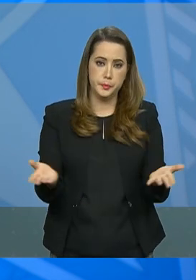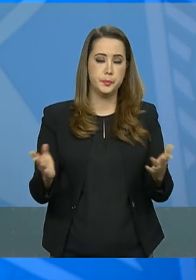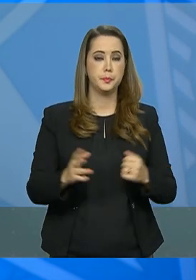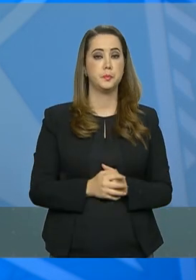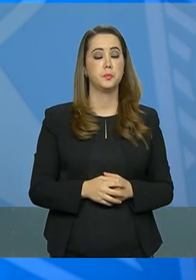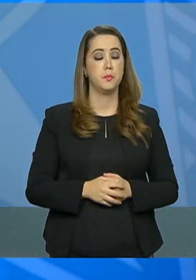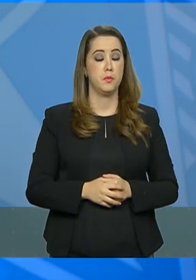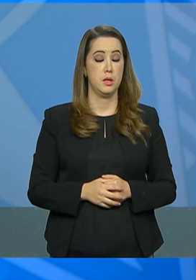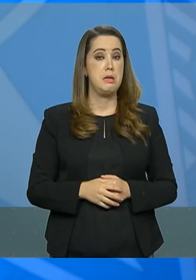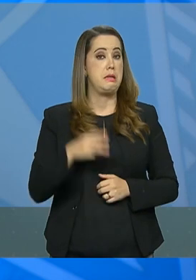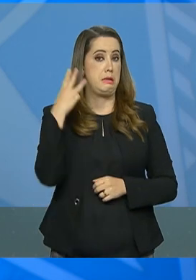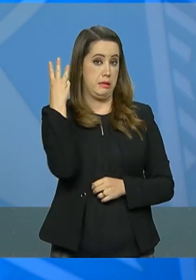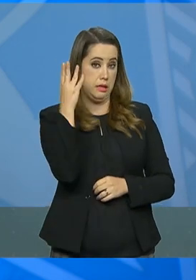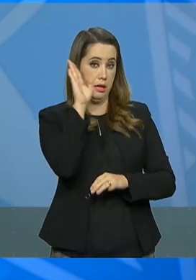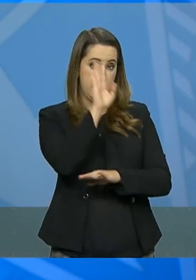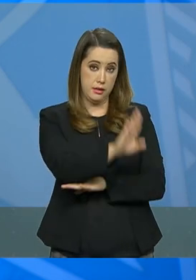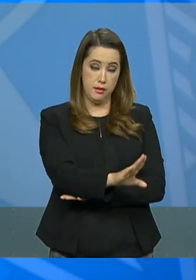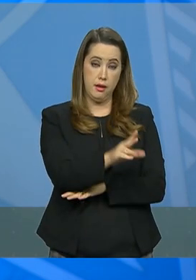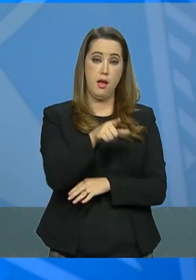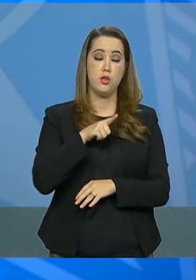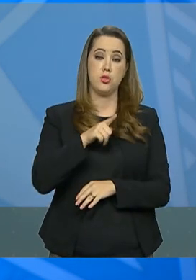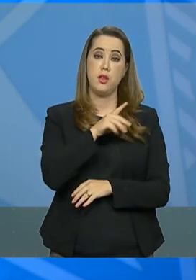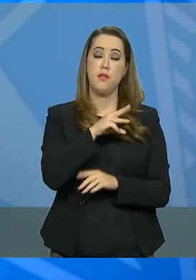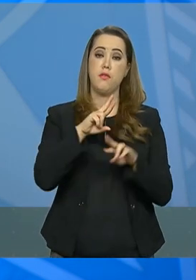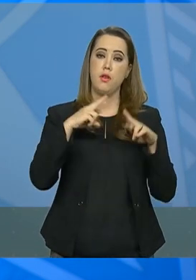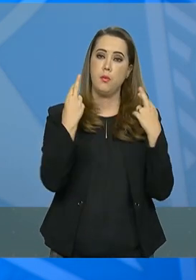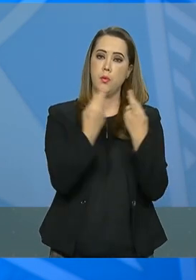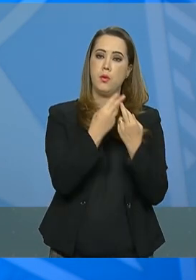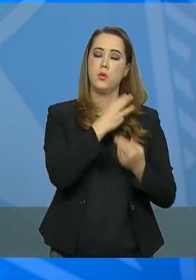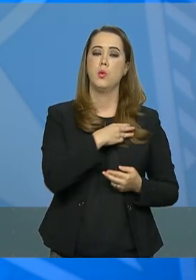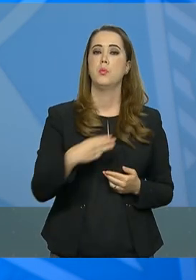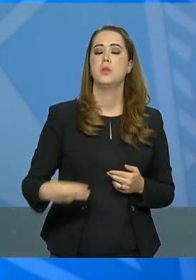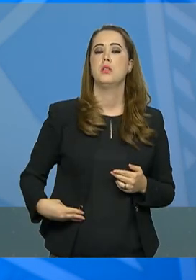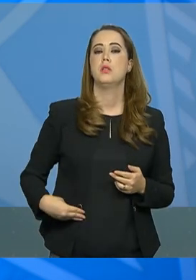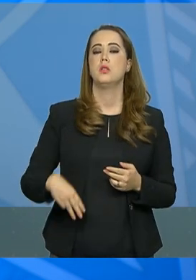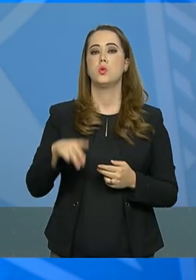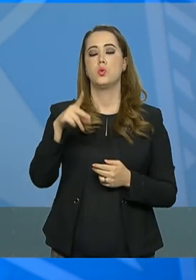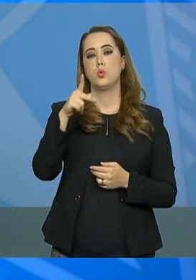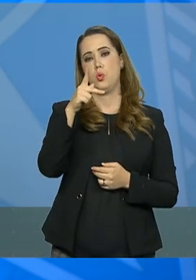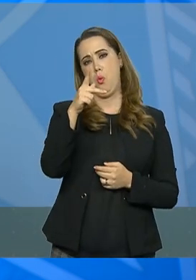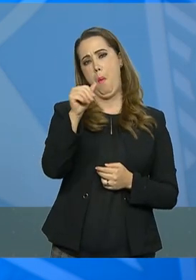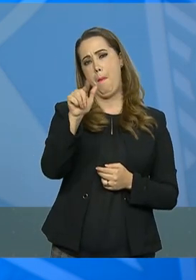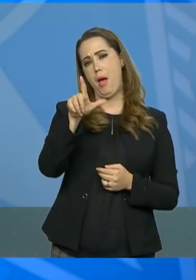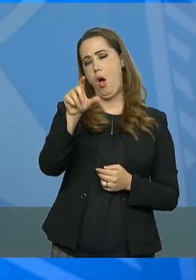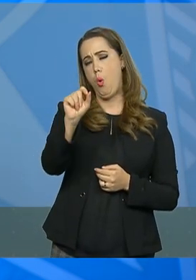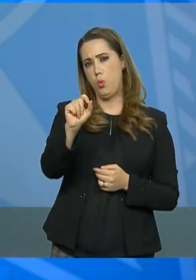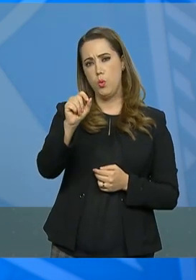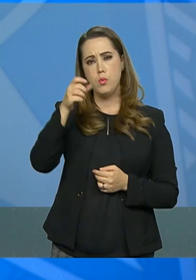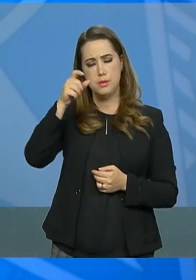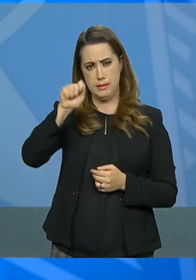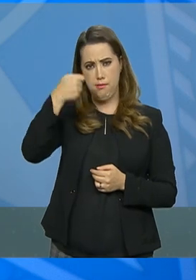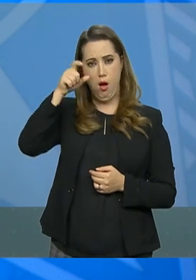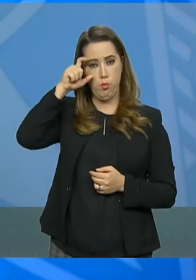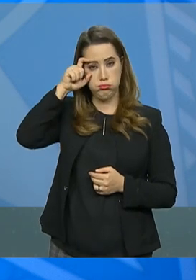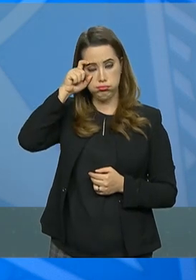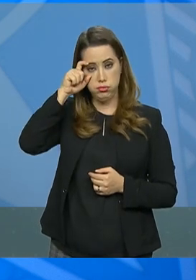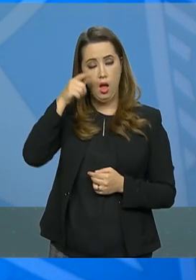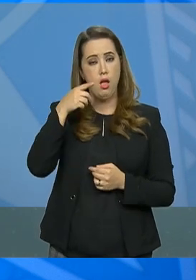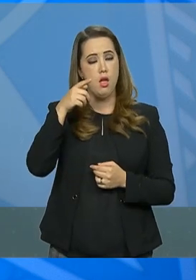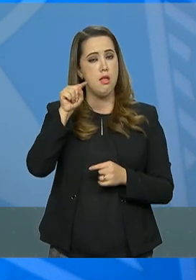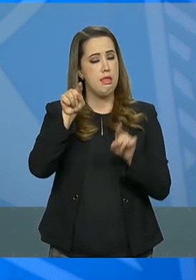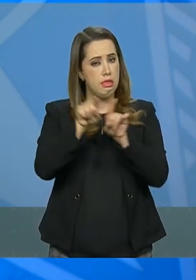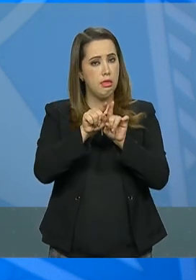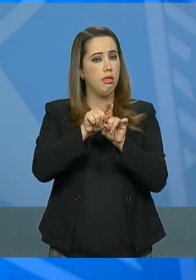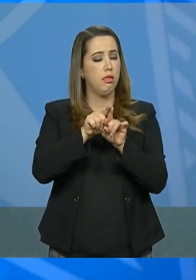Às 15h, o ministro Paulo Guedes, que é o ministro de Estado da Economia, como de hábito, fez o relato